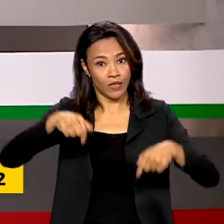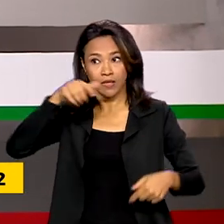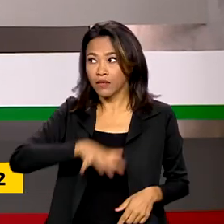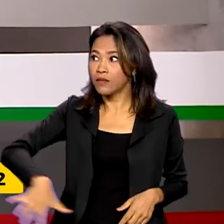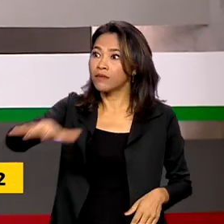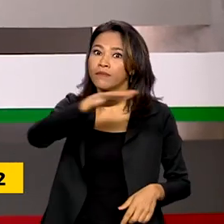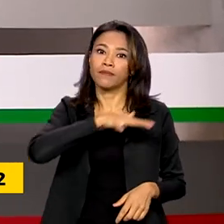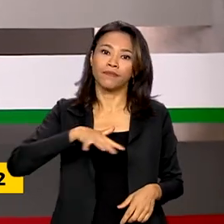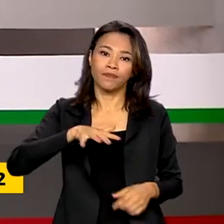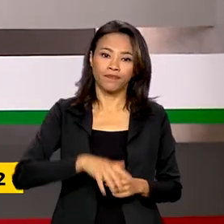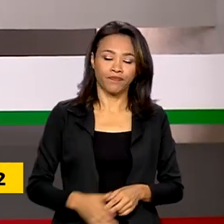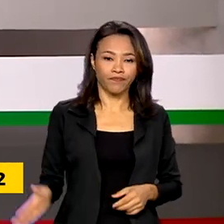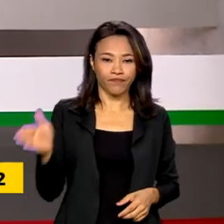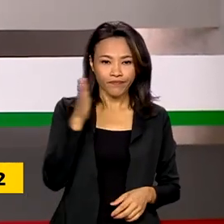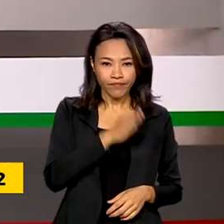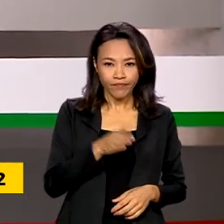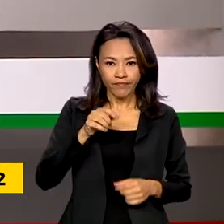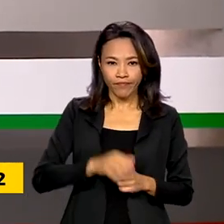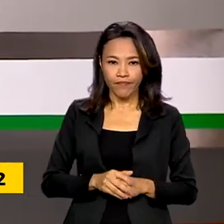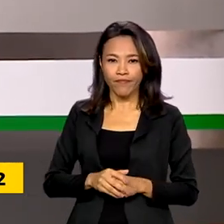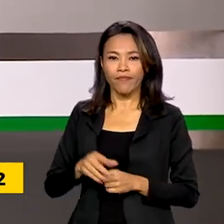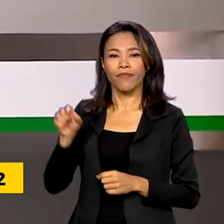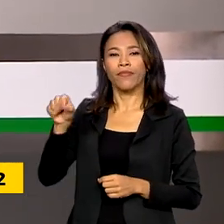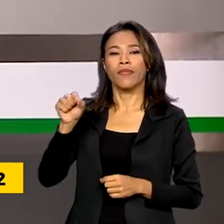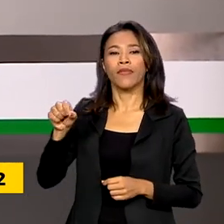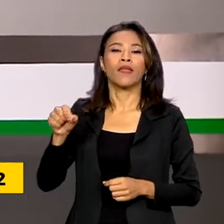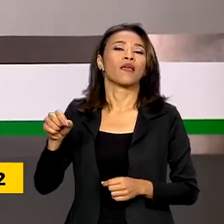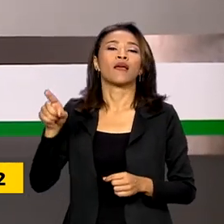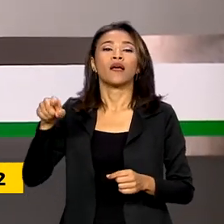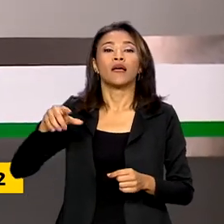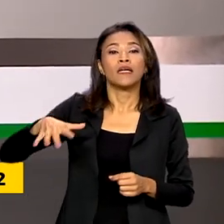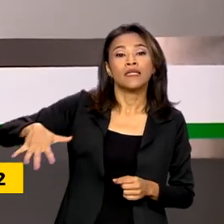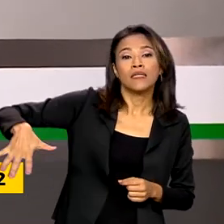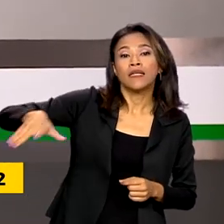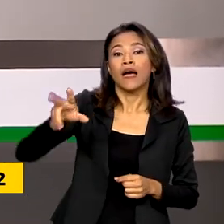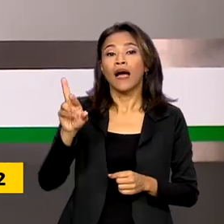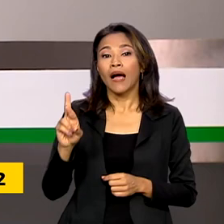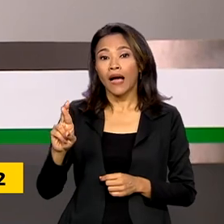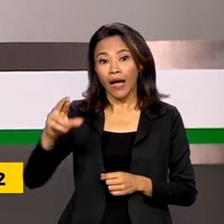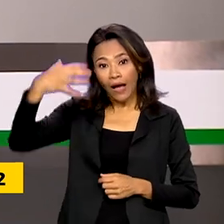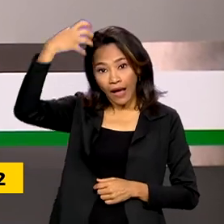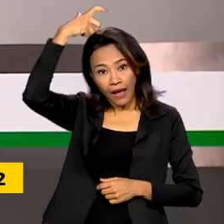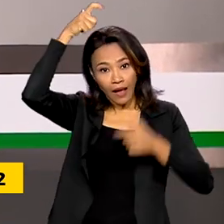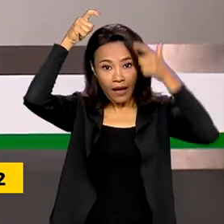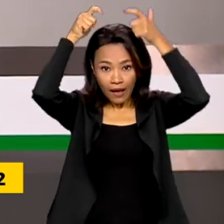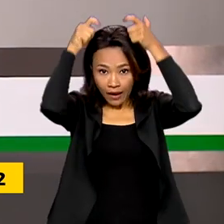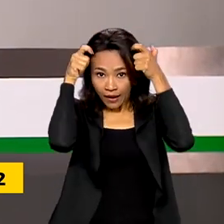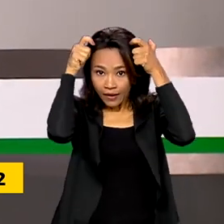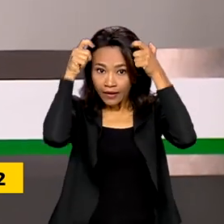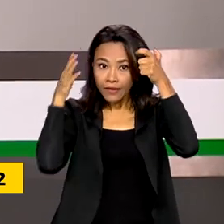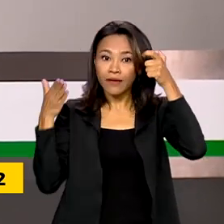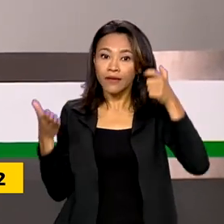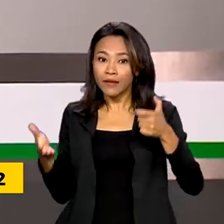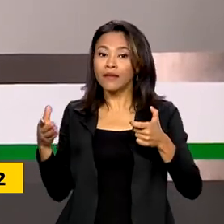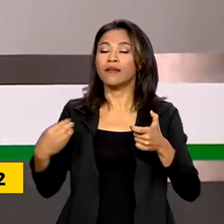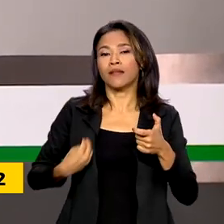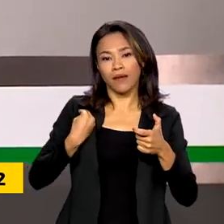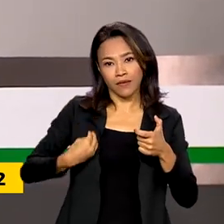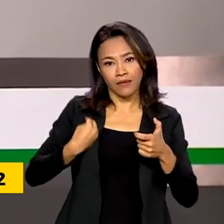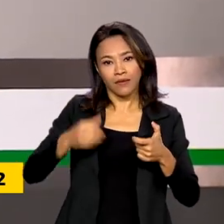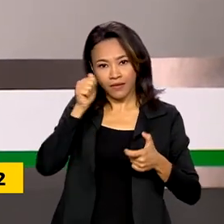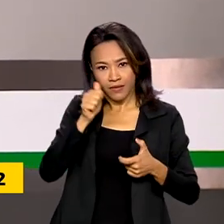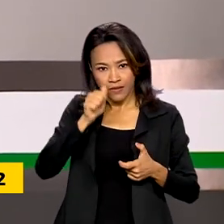A rainha dos Países Baixos, Máxima Zorregueta, está no Brasil para apoiar a inclusão financeira no país.